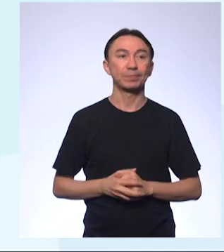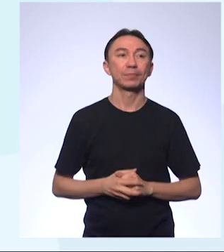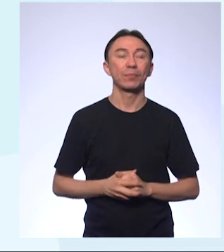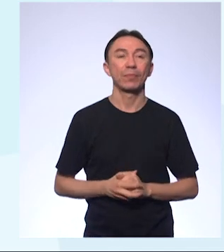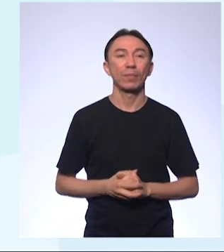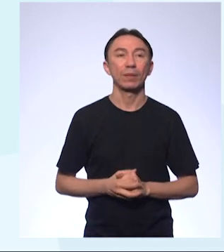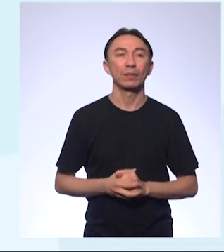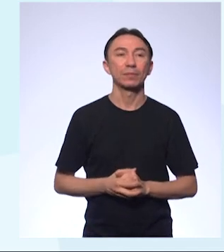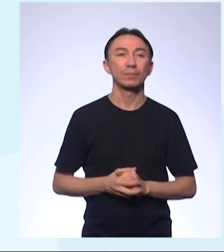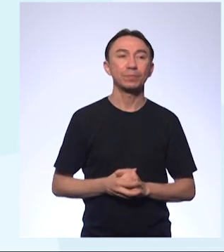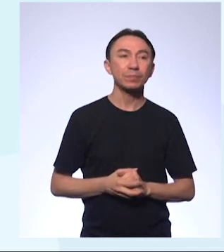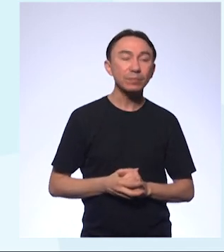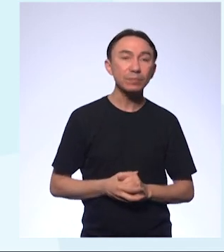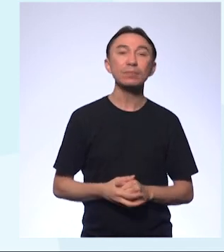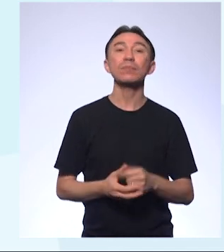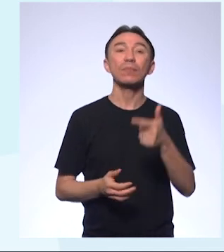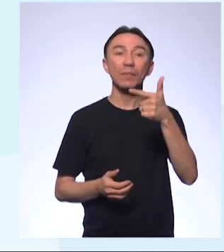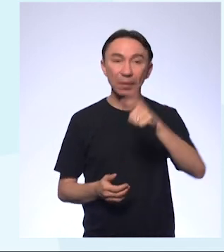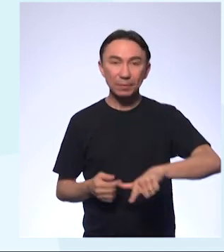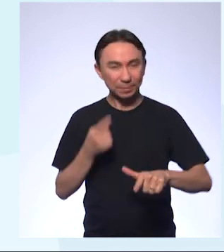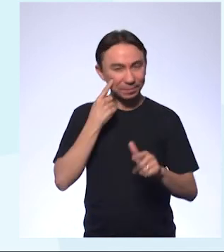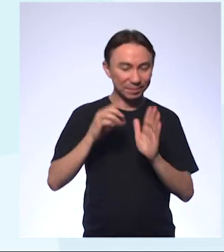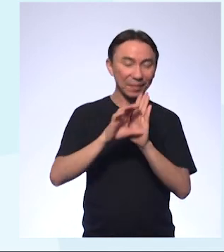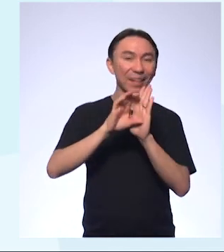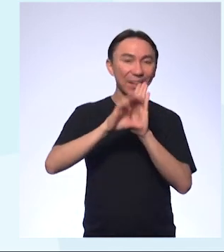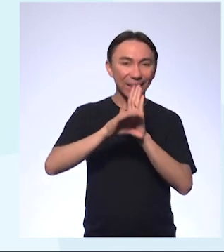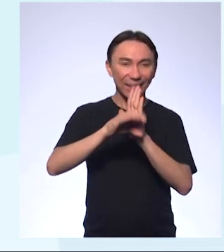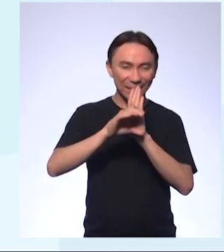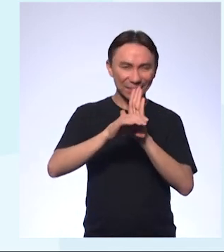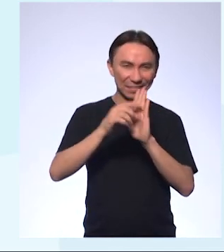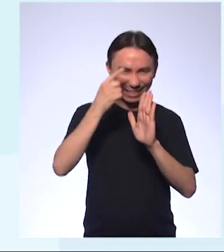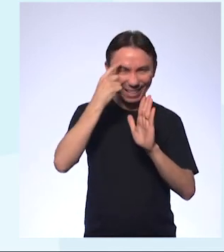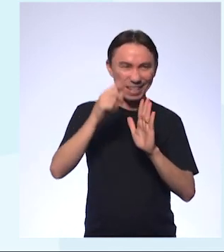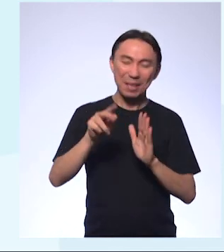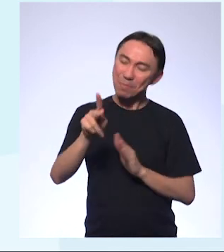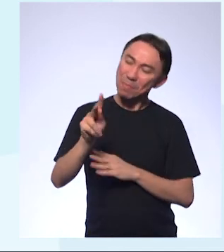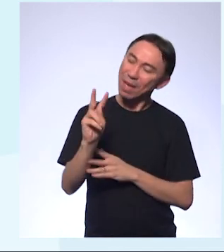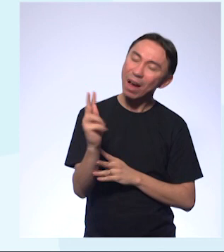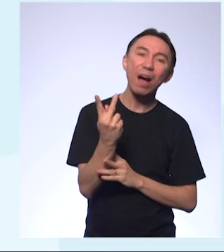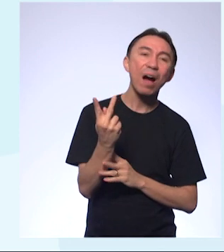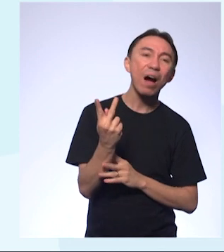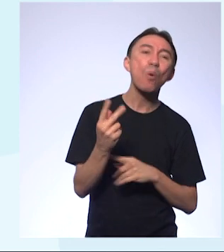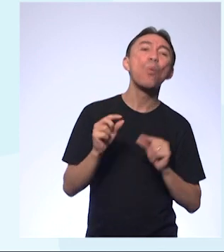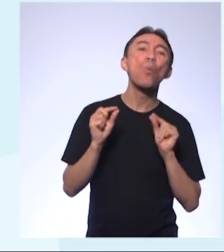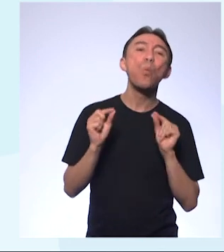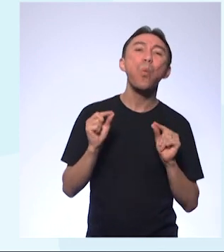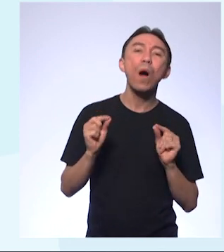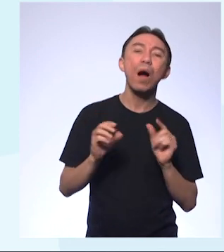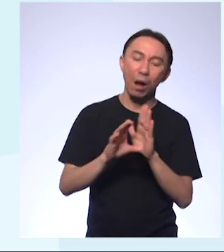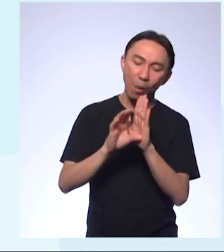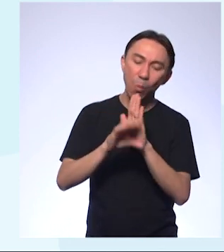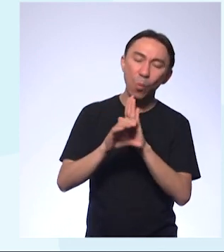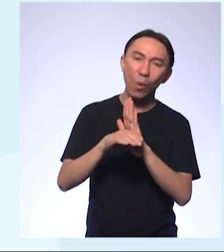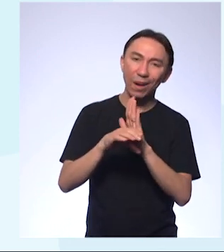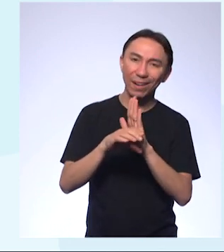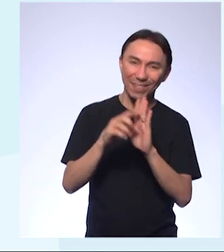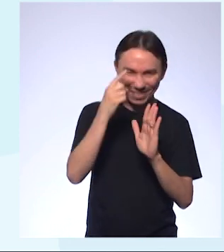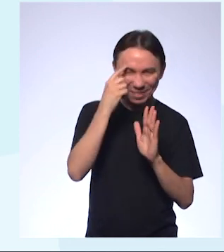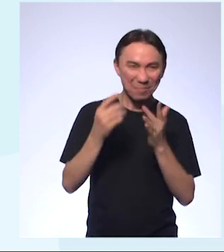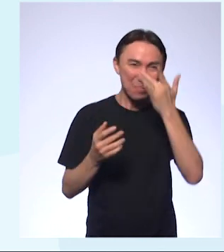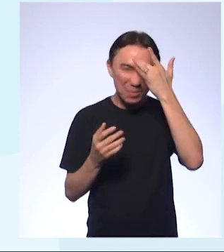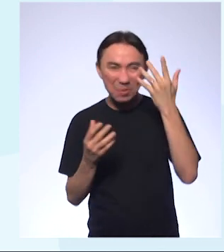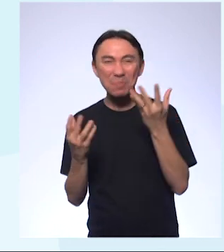Bom, então, a gente vai retomar o conceito inicial, que é o próprio PH. Lembrando que muitas pessoas fazem confusão,